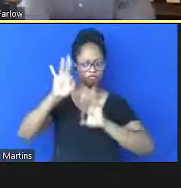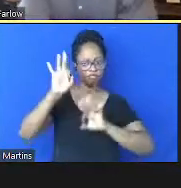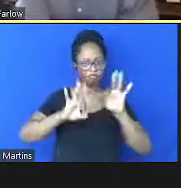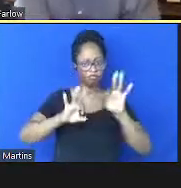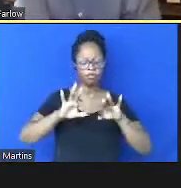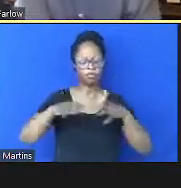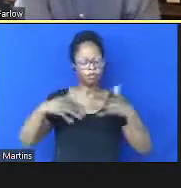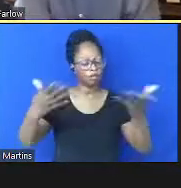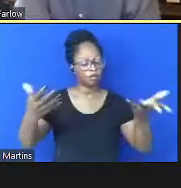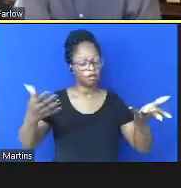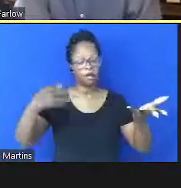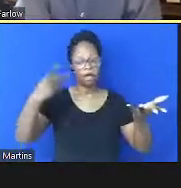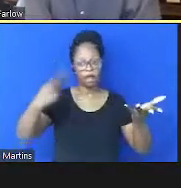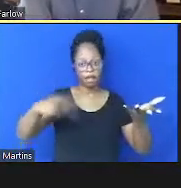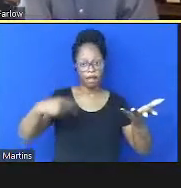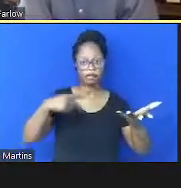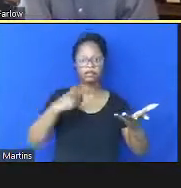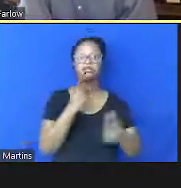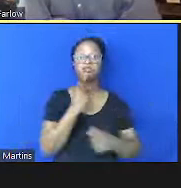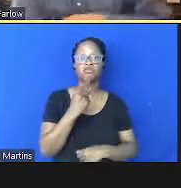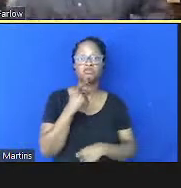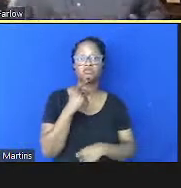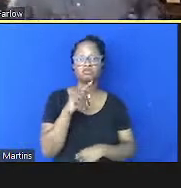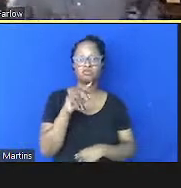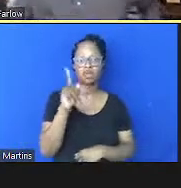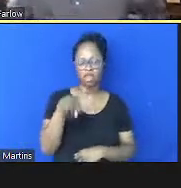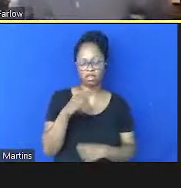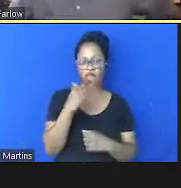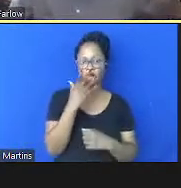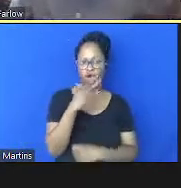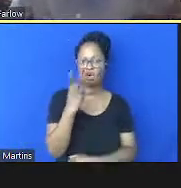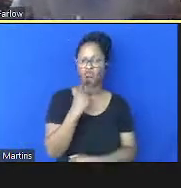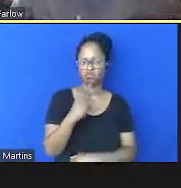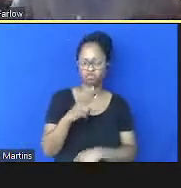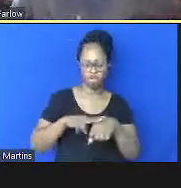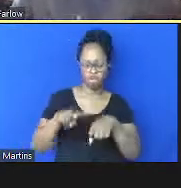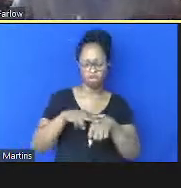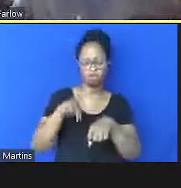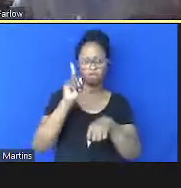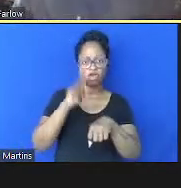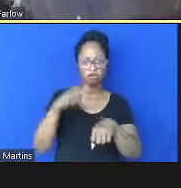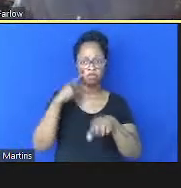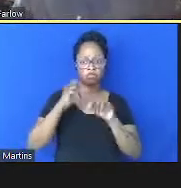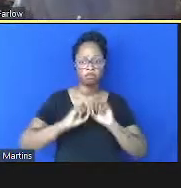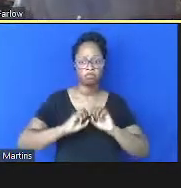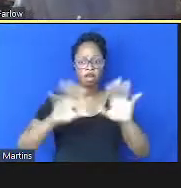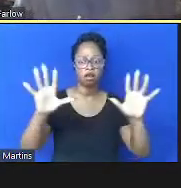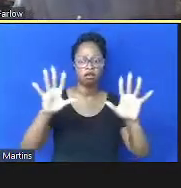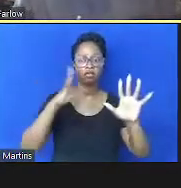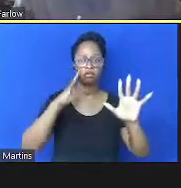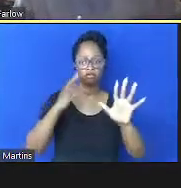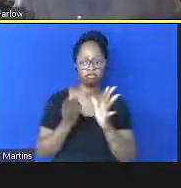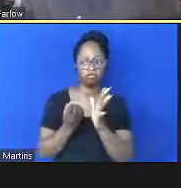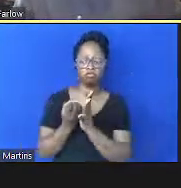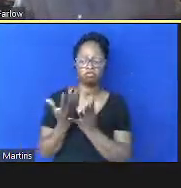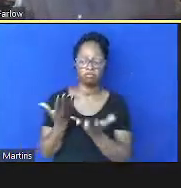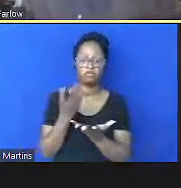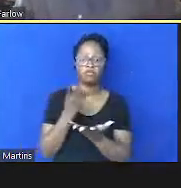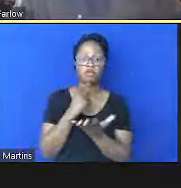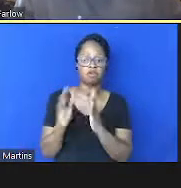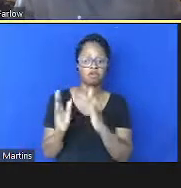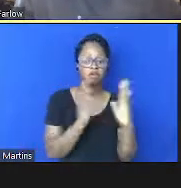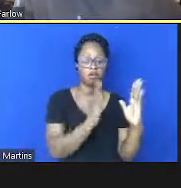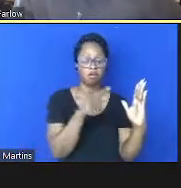aqui no verde mais calorias são produzidas do que consumidas, quando você vai ao vermelho você vê aqui uma boa